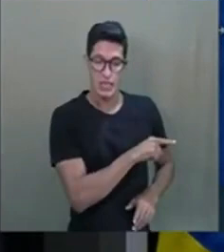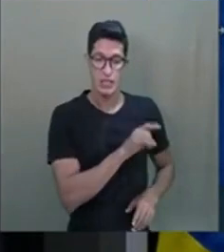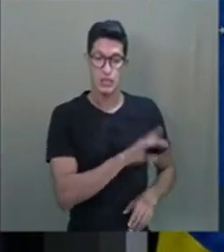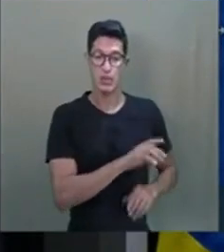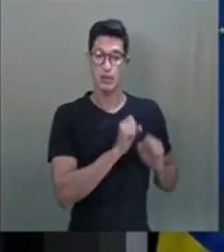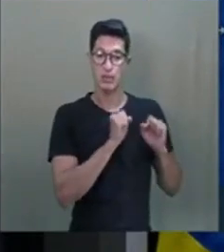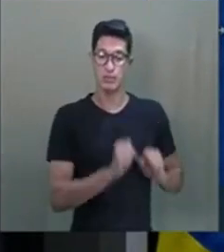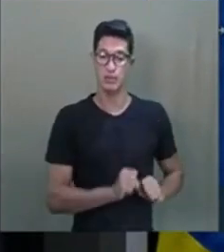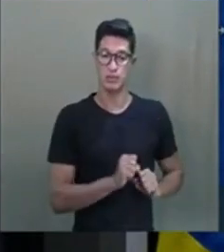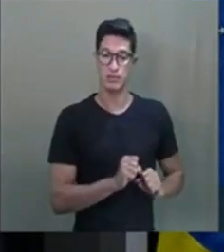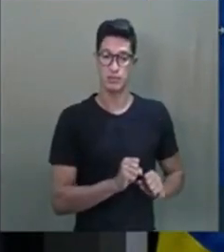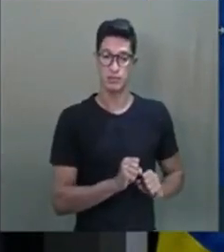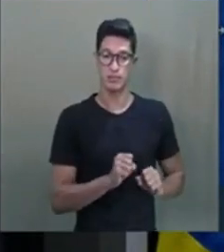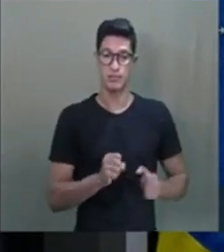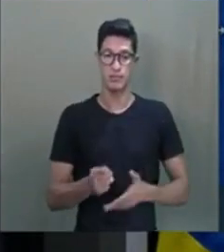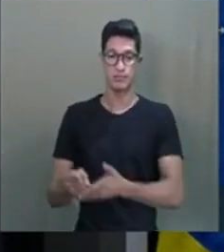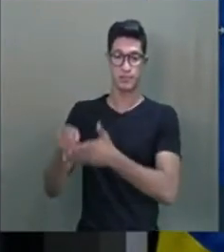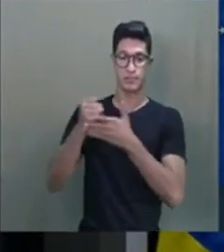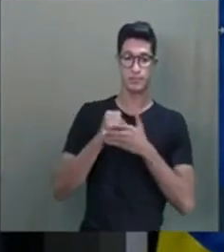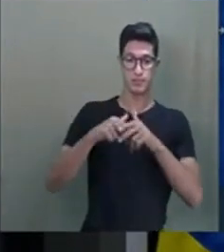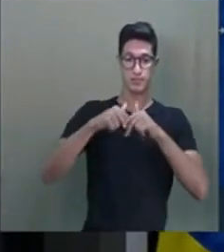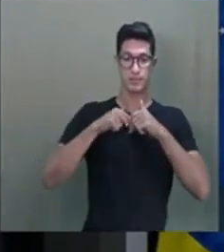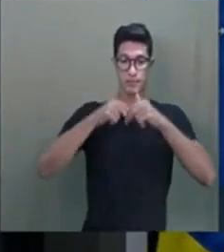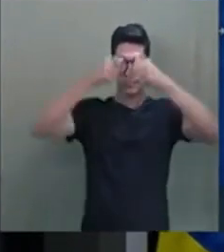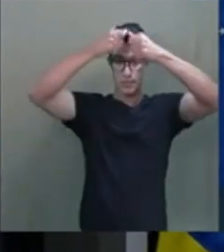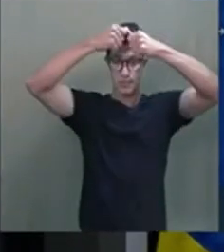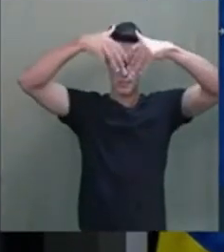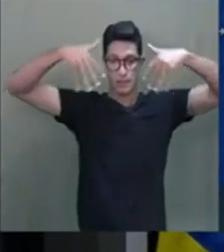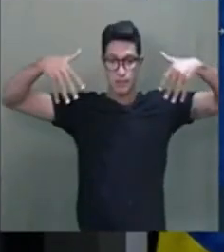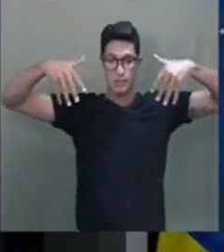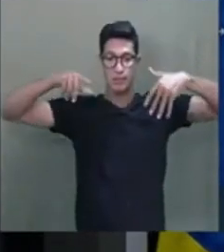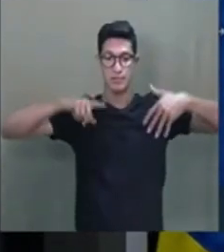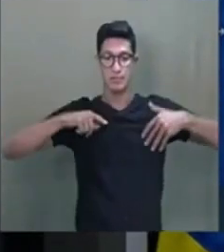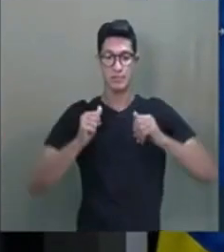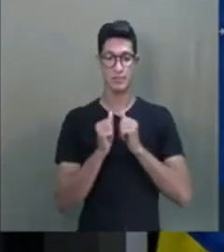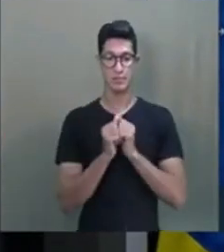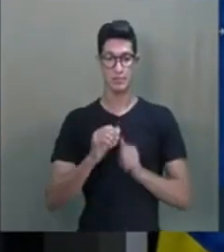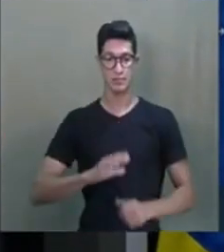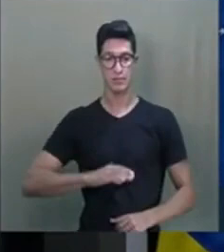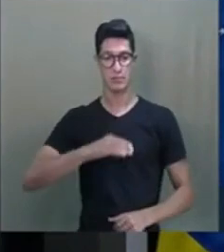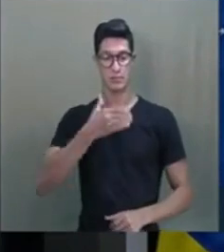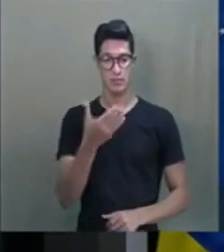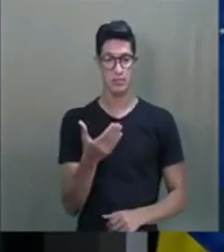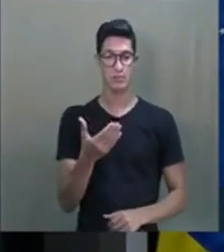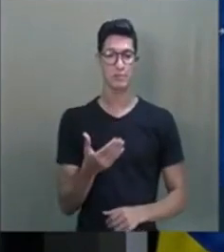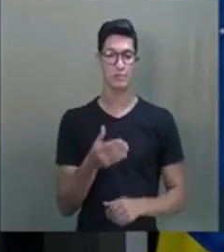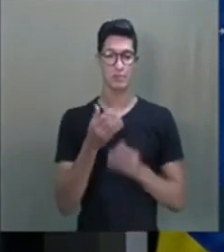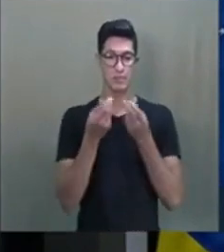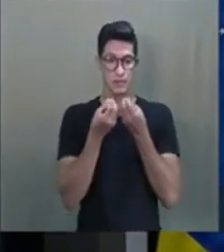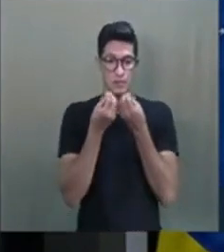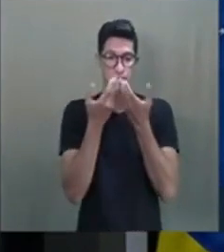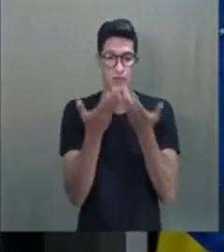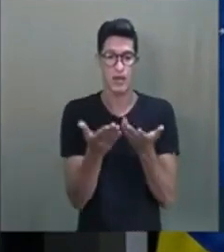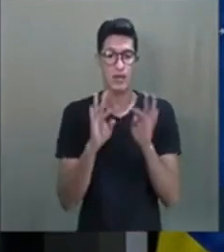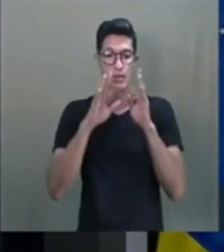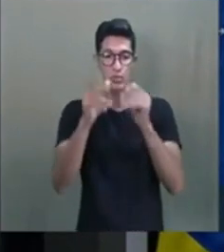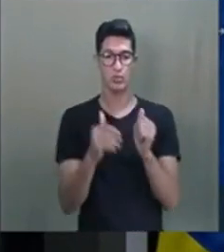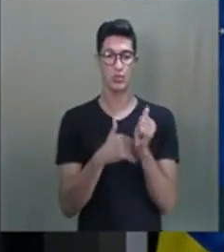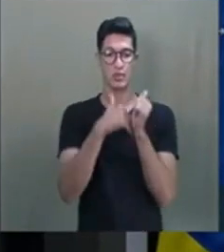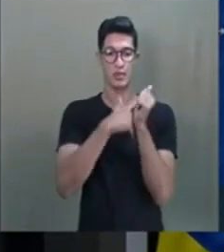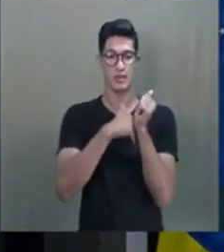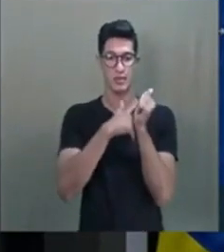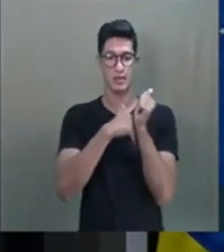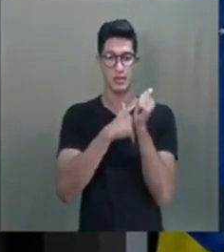puderam trazer isso através do campo da constelação, com coragem de falar. Porque tudo que é segredo